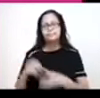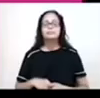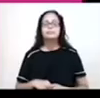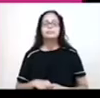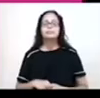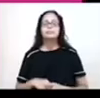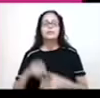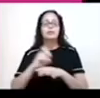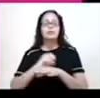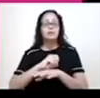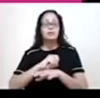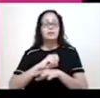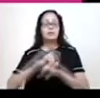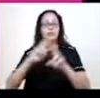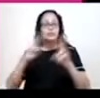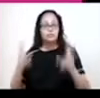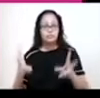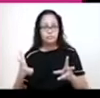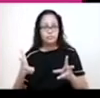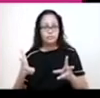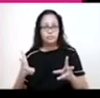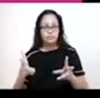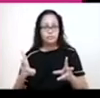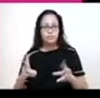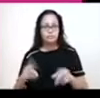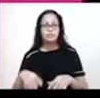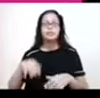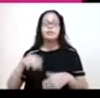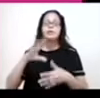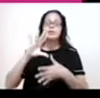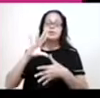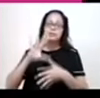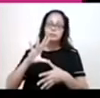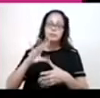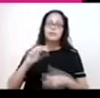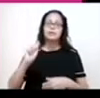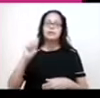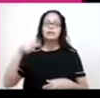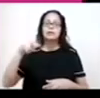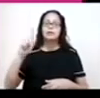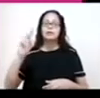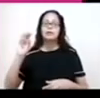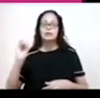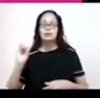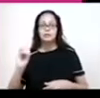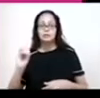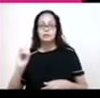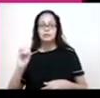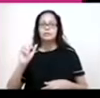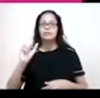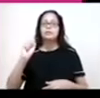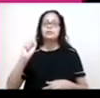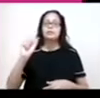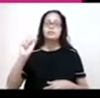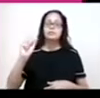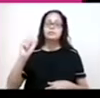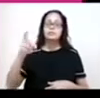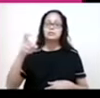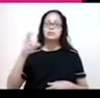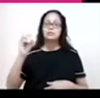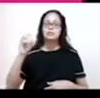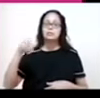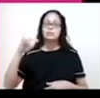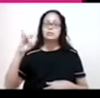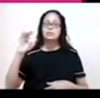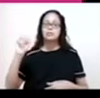exploração, diferentemente da América Anglo-Saxônica, que foi a colonização de povoamento. Qual que é a diferença?